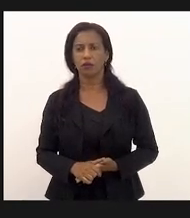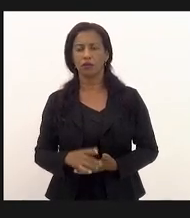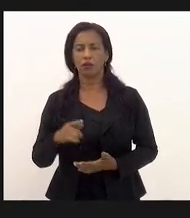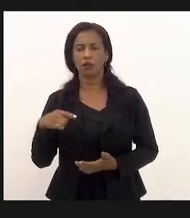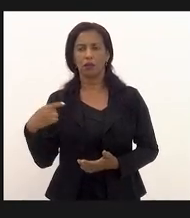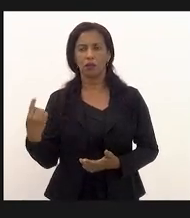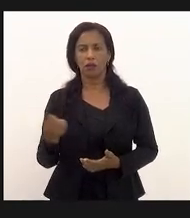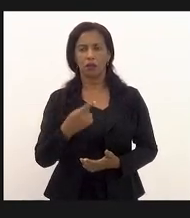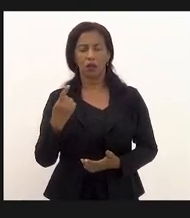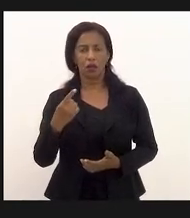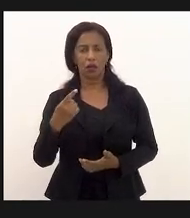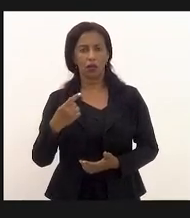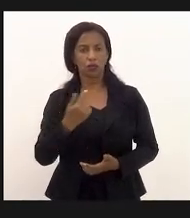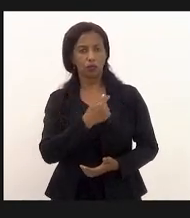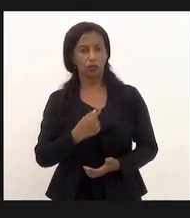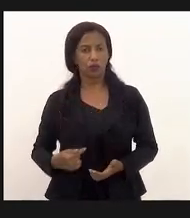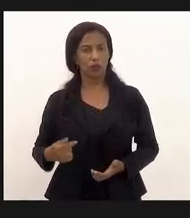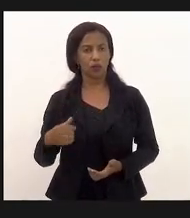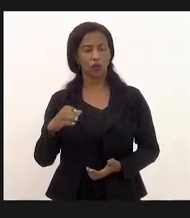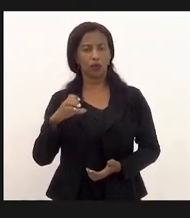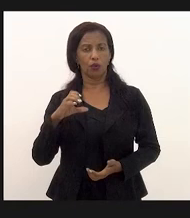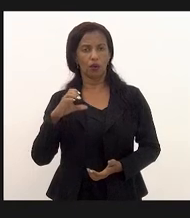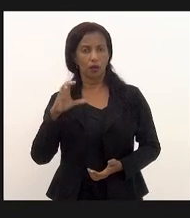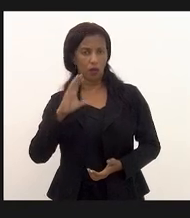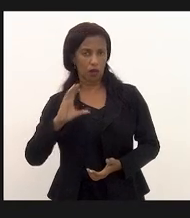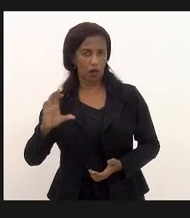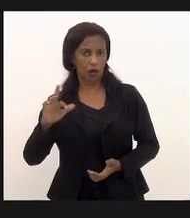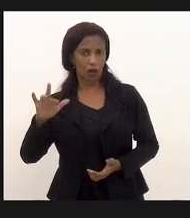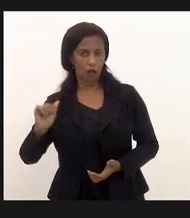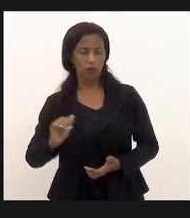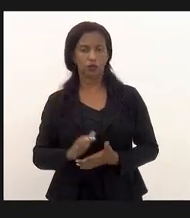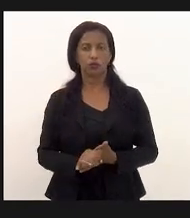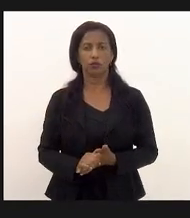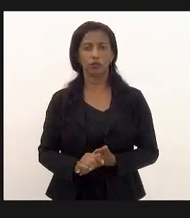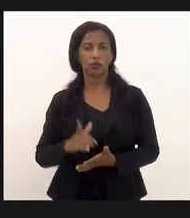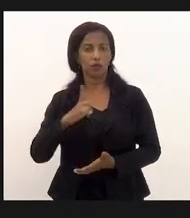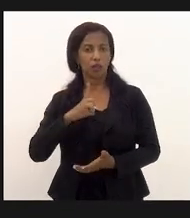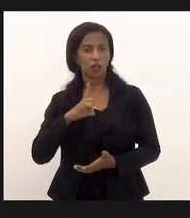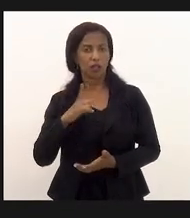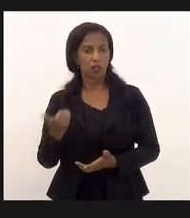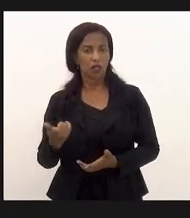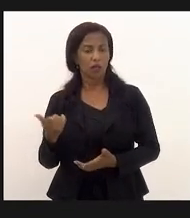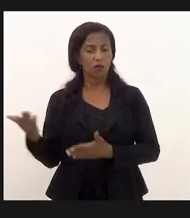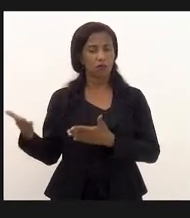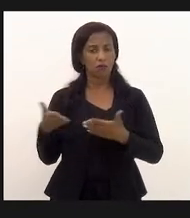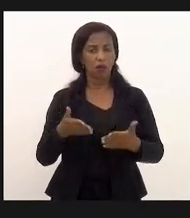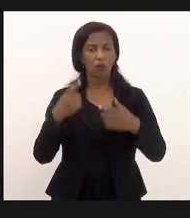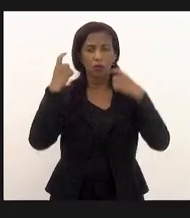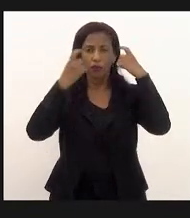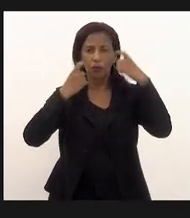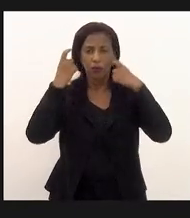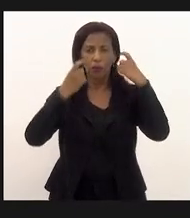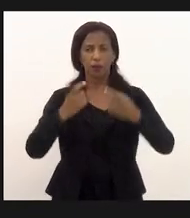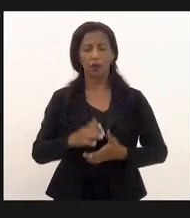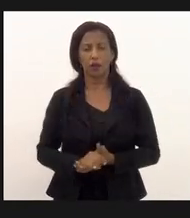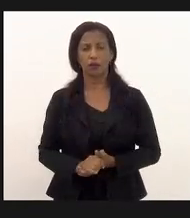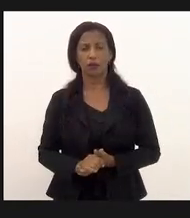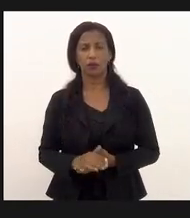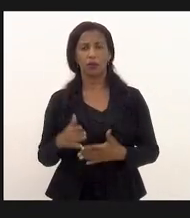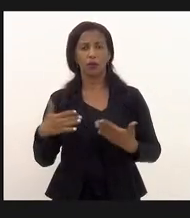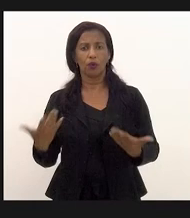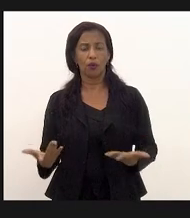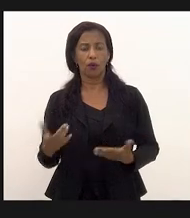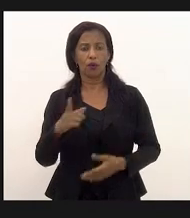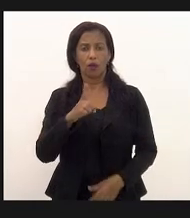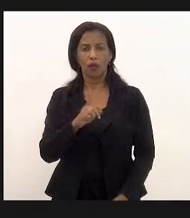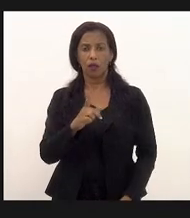Rocha mas o governador Cláudio Castro e dizer também que tem um Estado muito preocupado com a